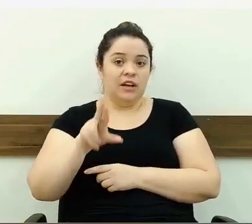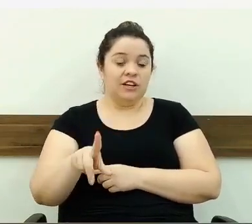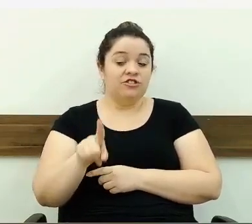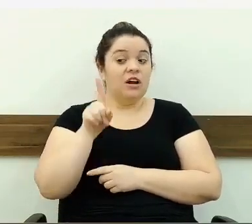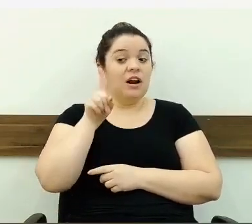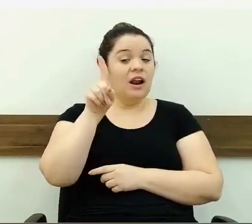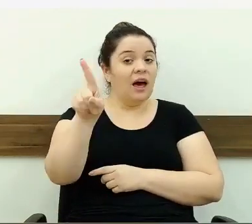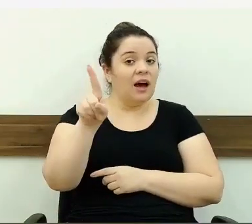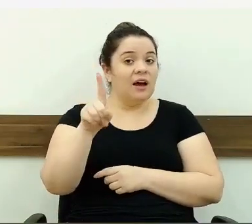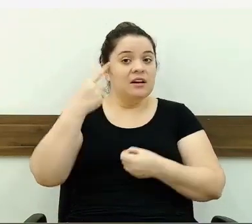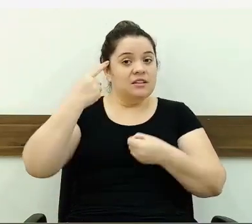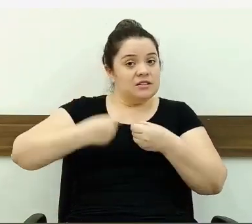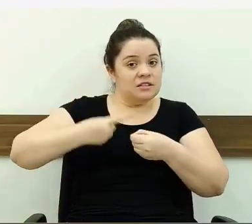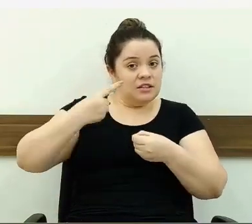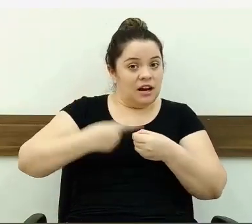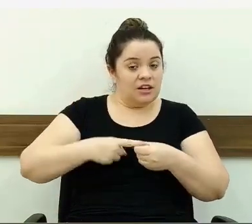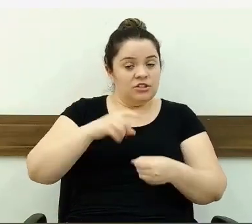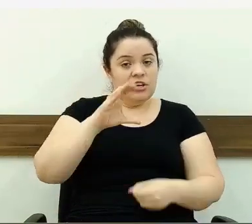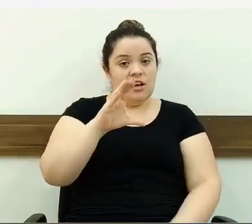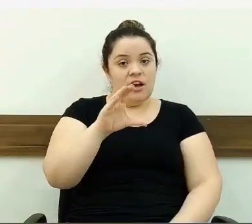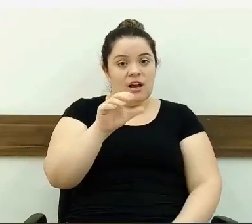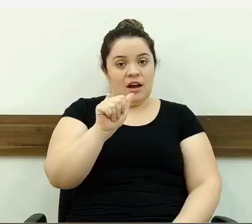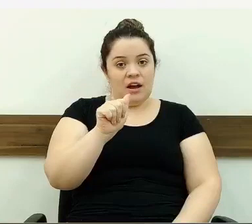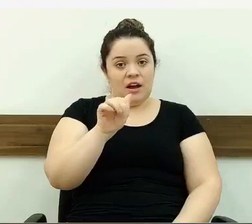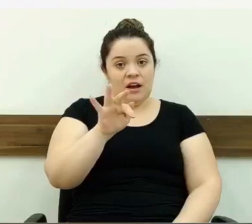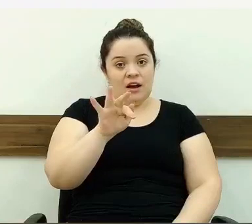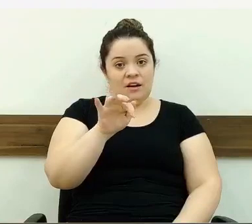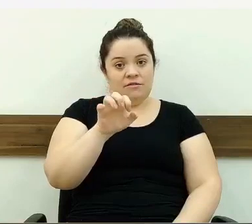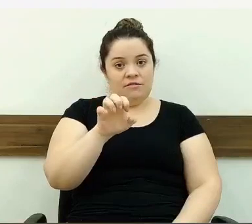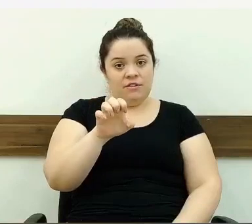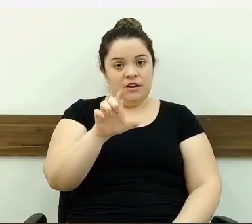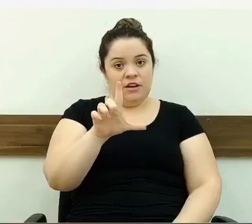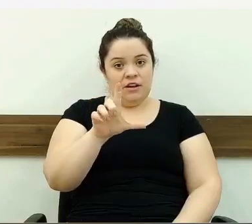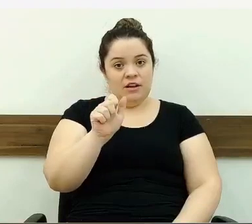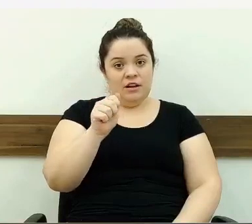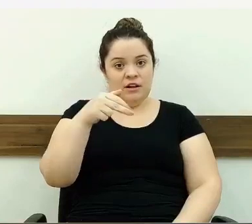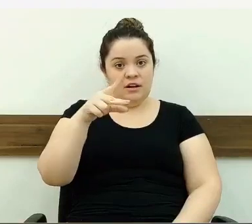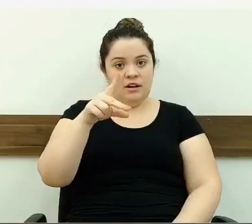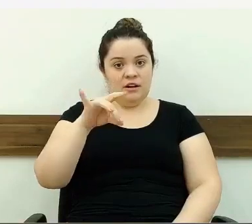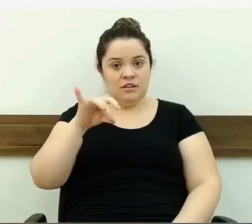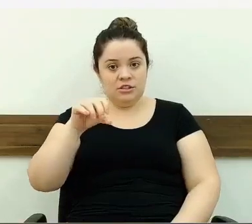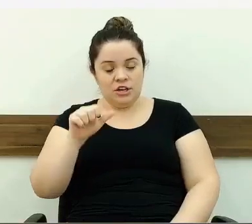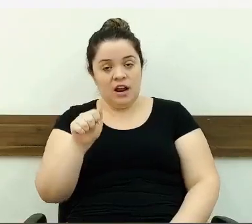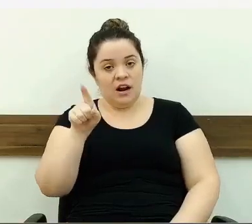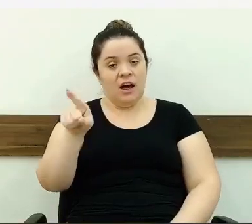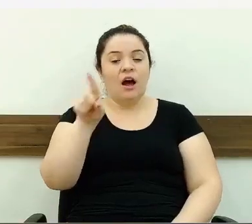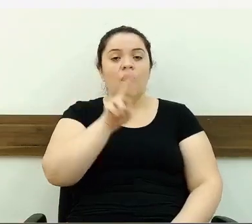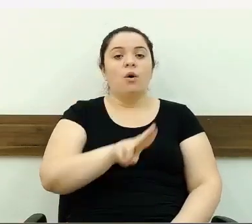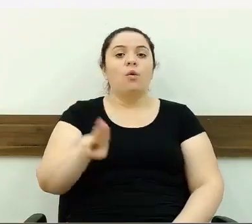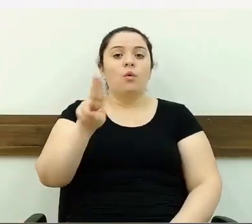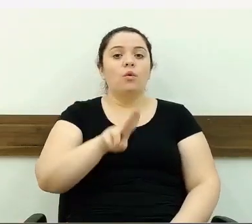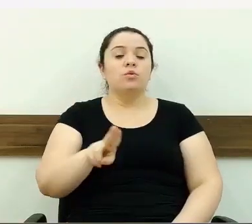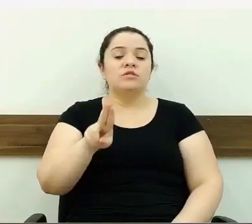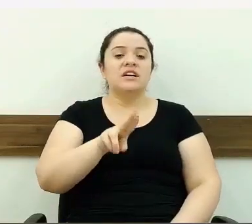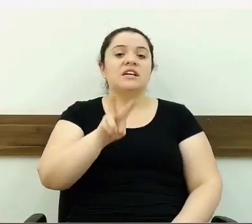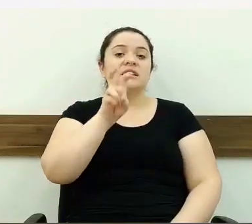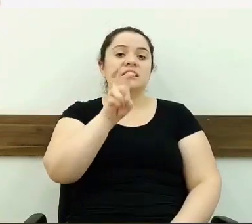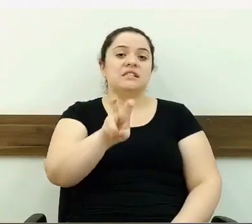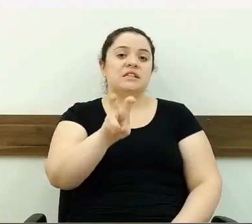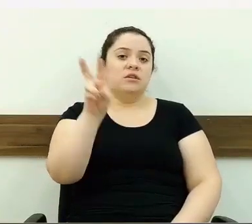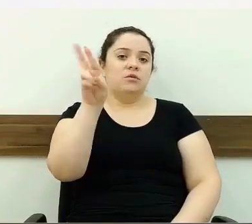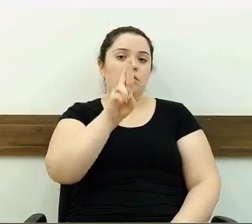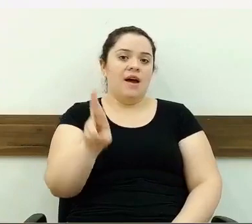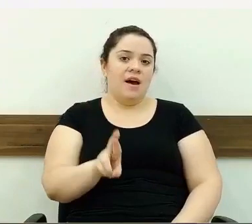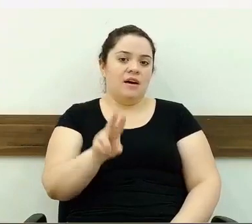utilizam apenas cinco reais para fazer o kit lanche da forma que eles escolheram. Então, eu acho que se o nosso prefeito pegar de exemplo